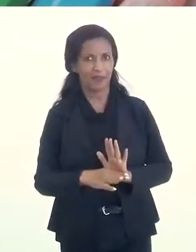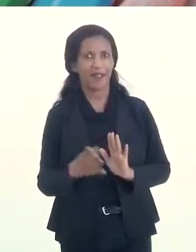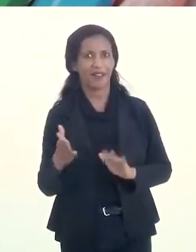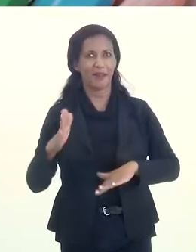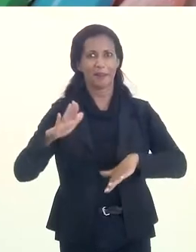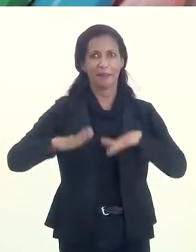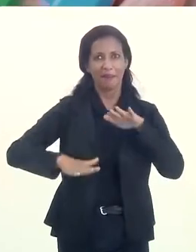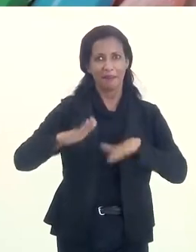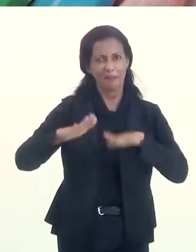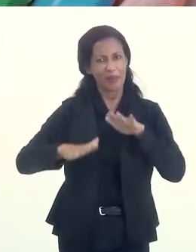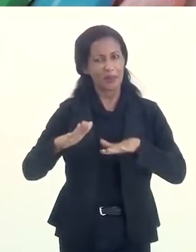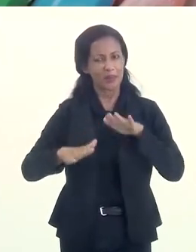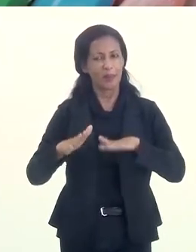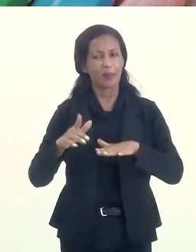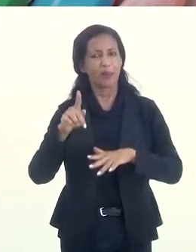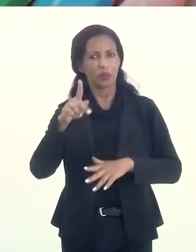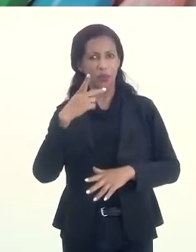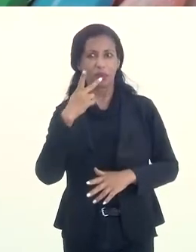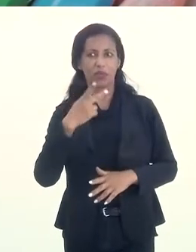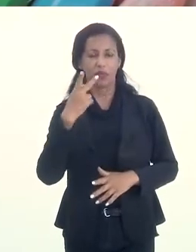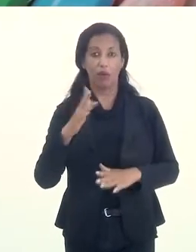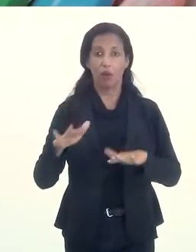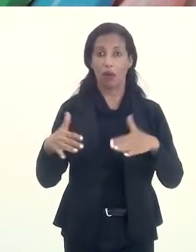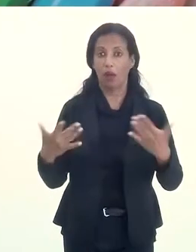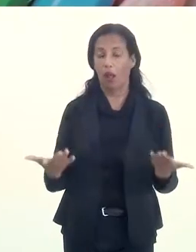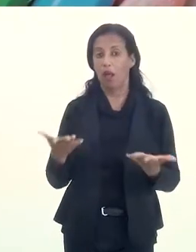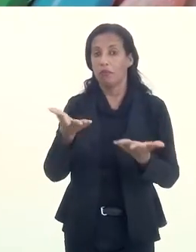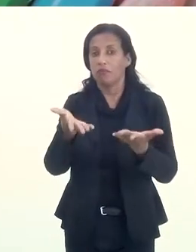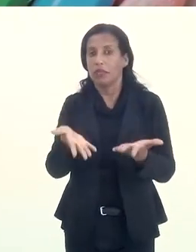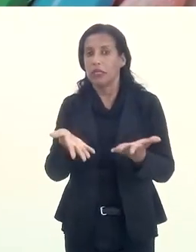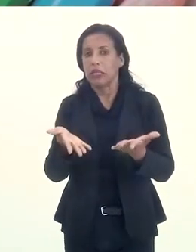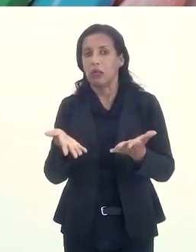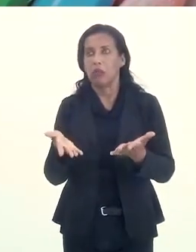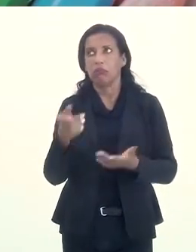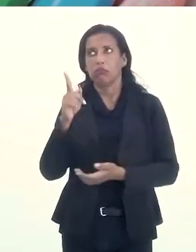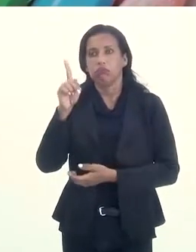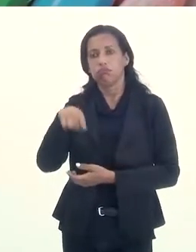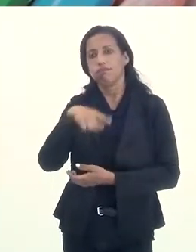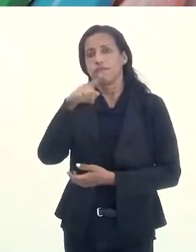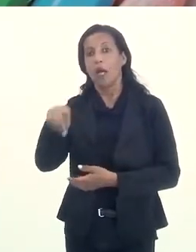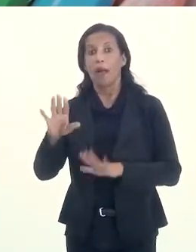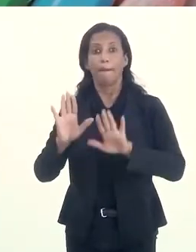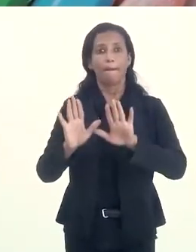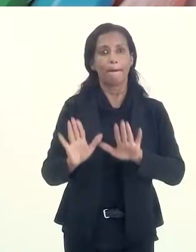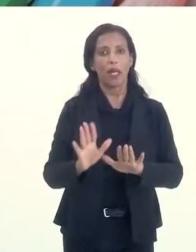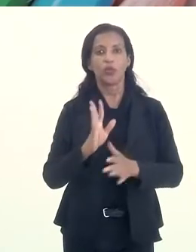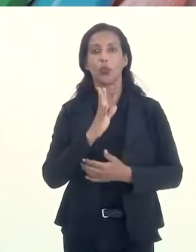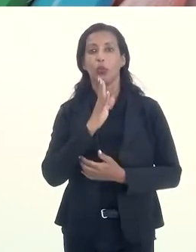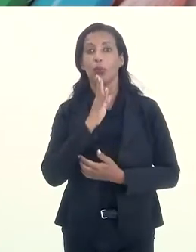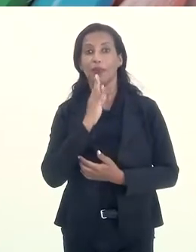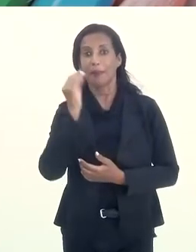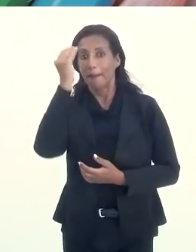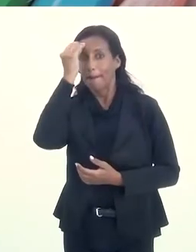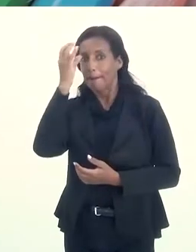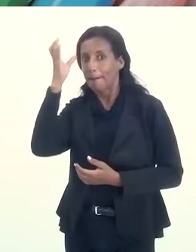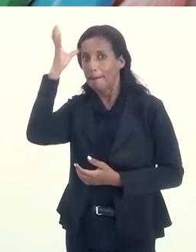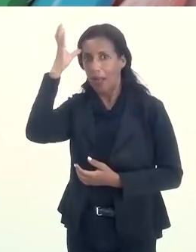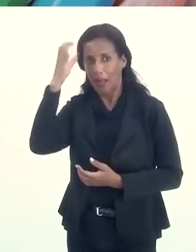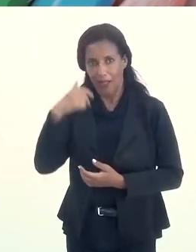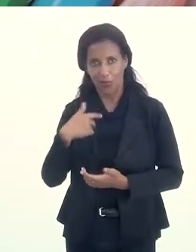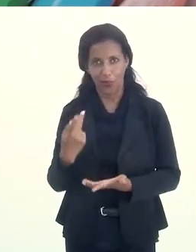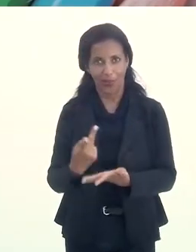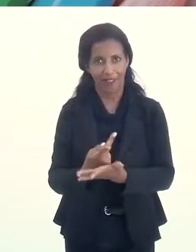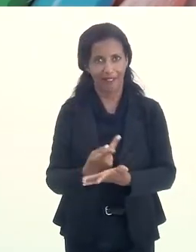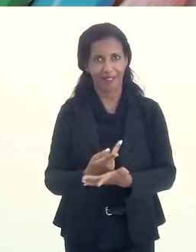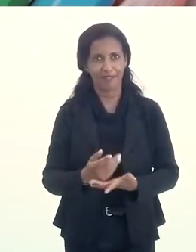Eu acho que foi mais ou menos a mesma coisa que você disse, claro que não numa questão de censura, mas numa questão de conhecimento.